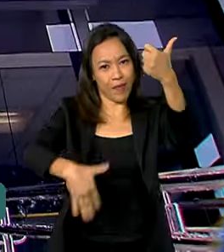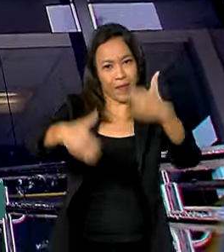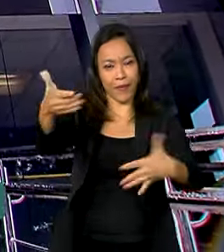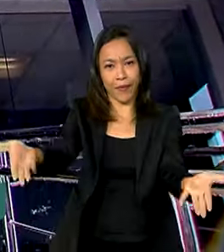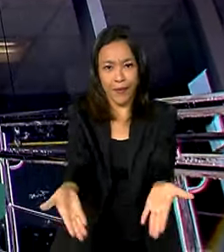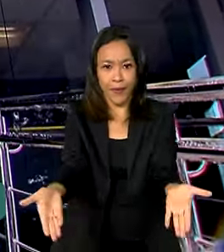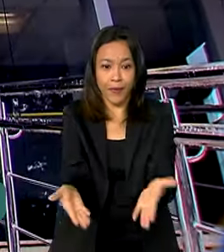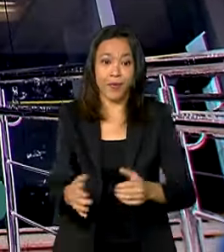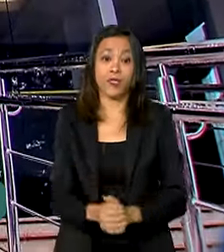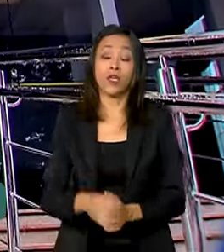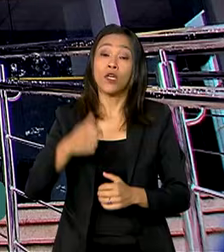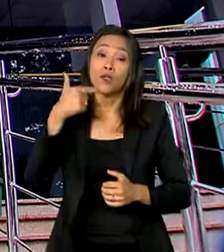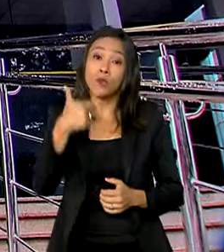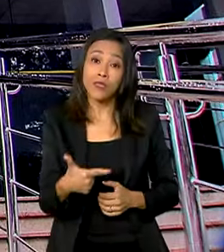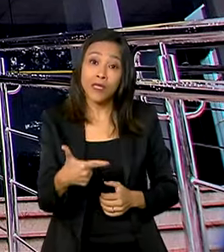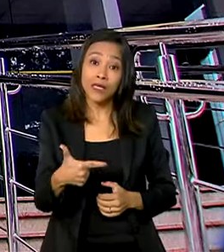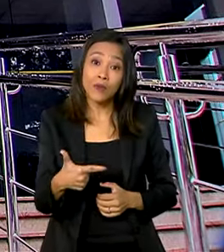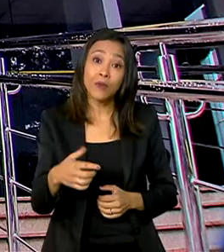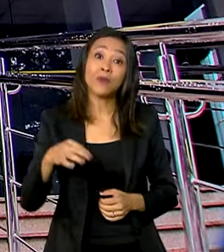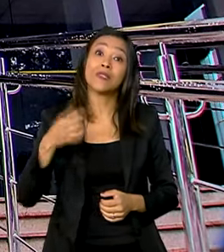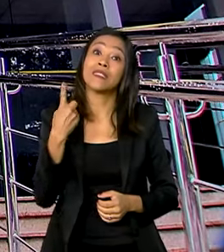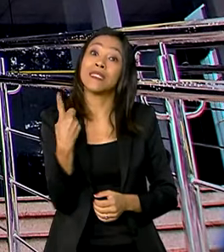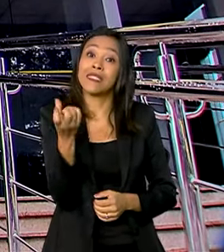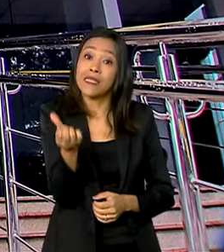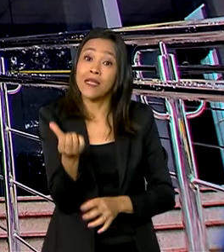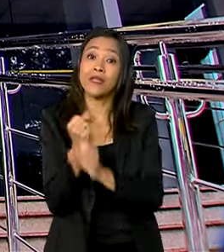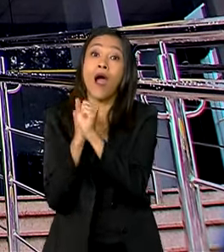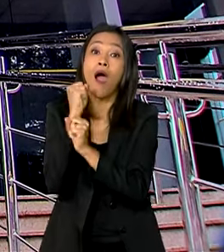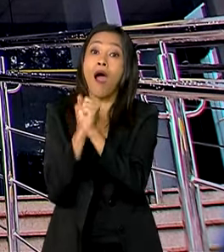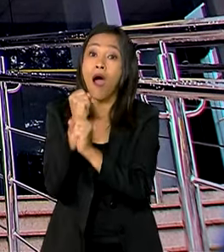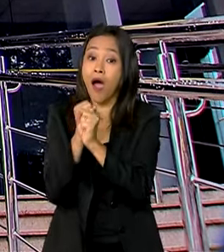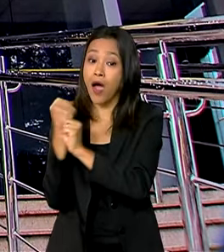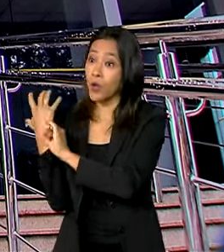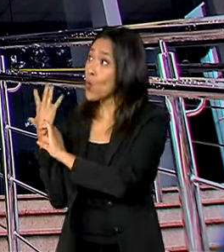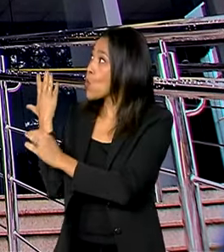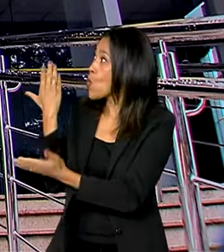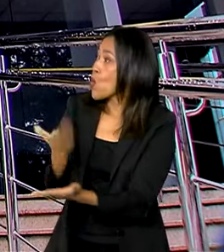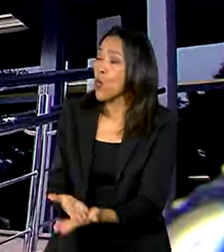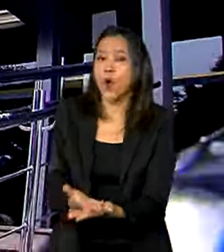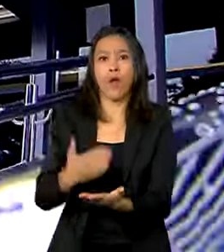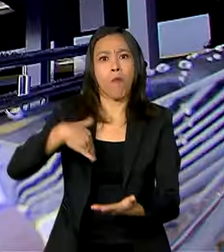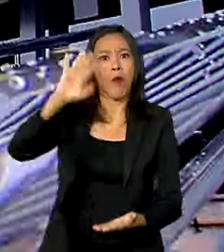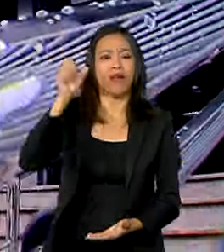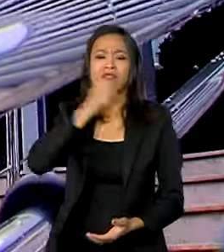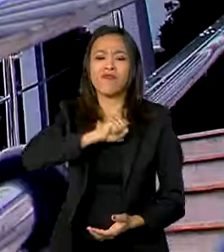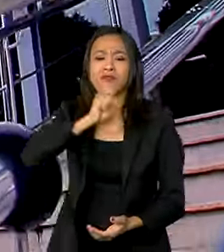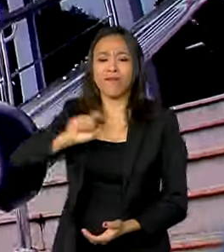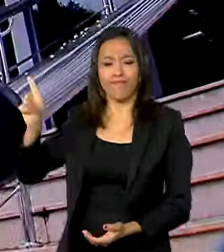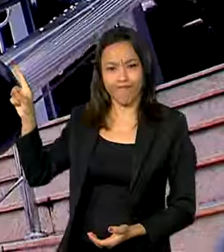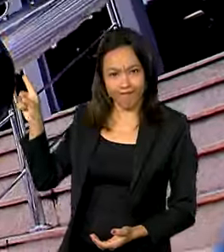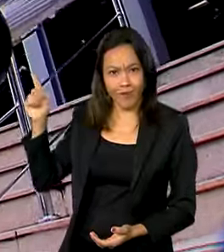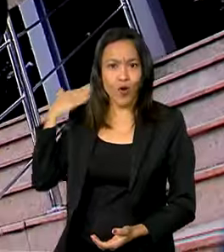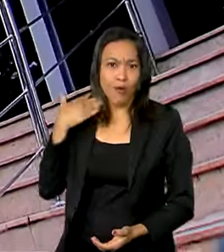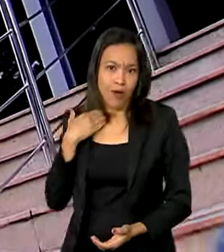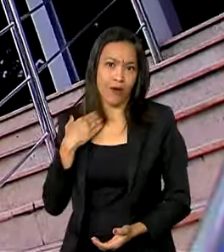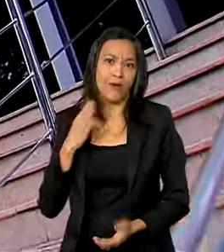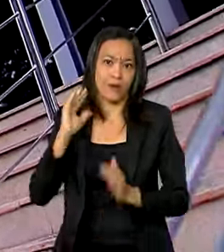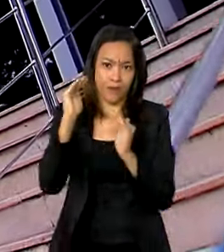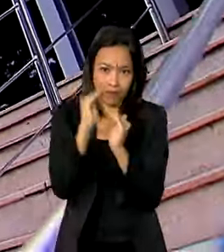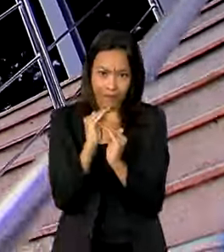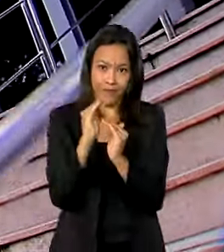216 anos, o Banco do Brasil é o mais antigo do país e seu papel tem sido